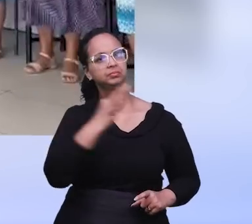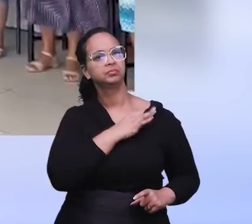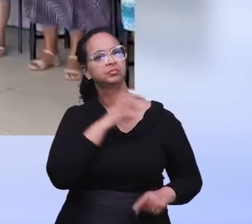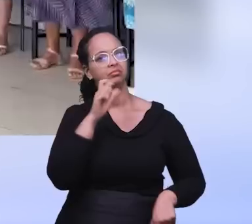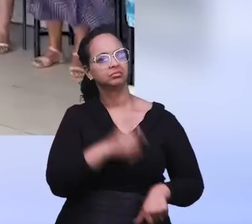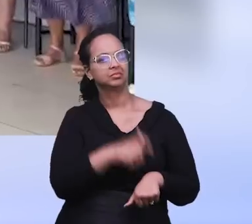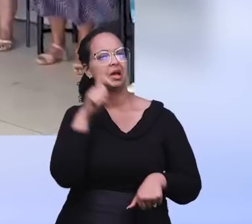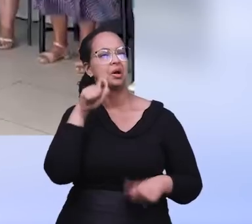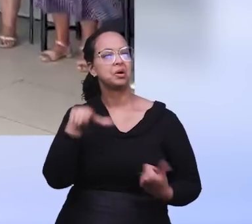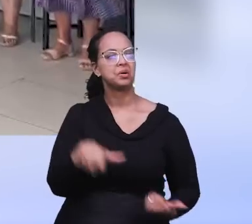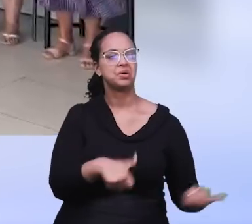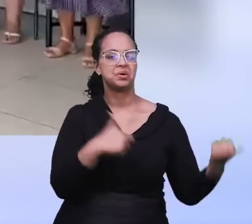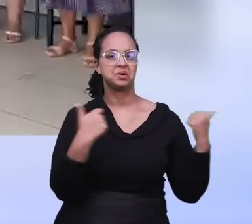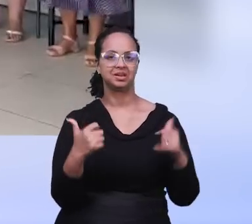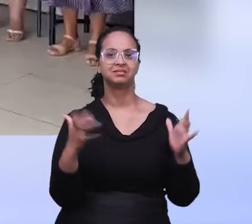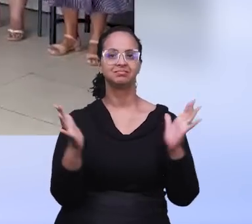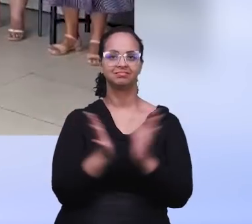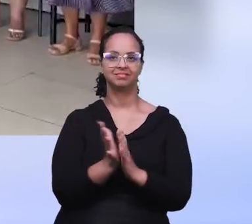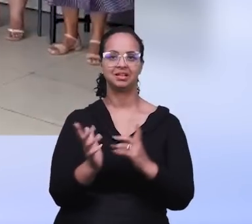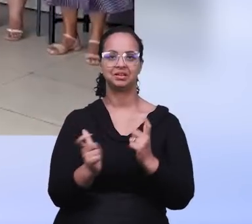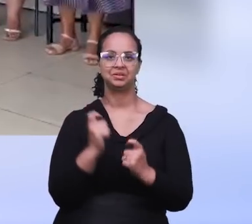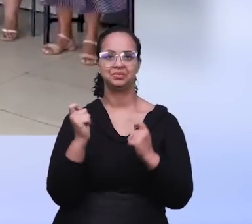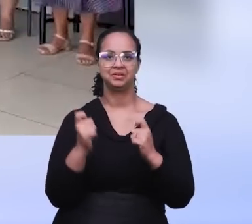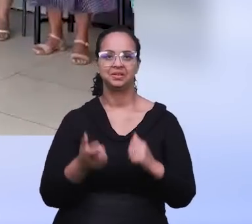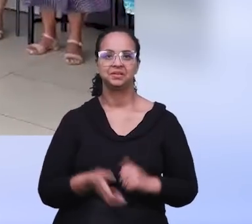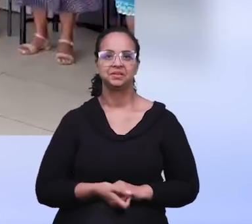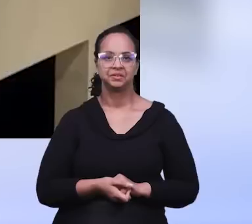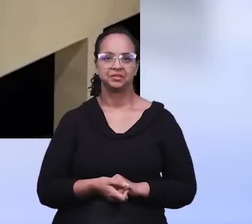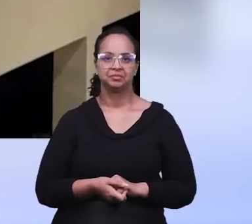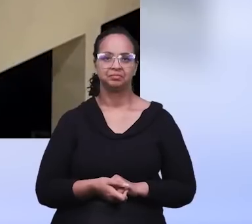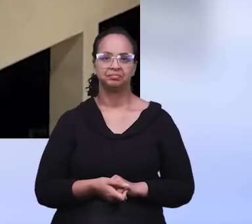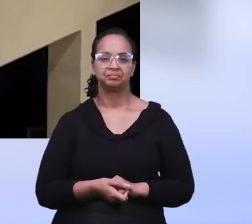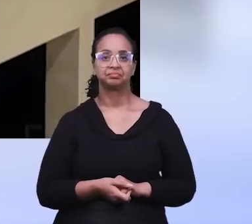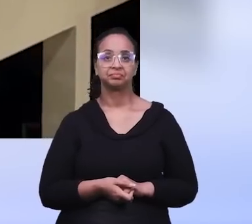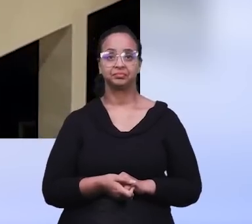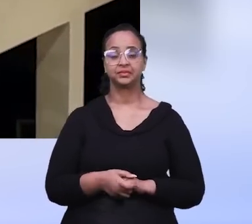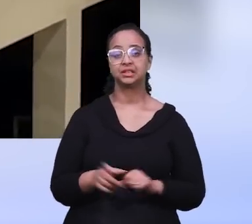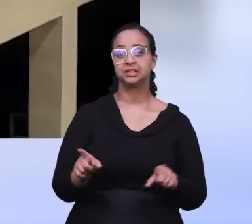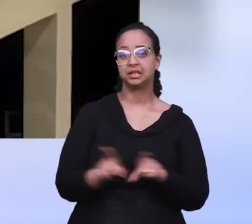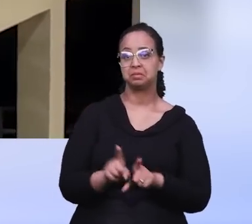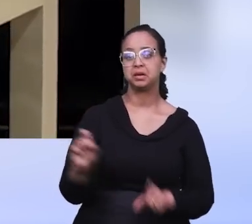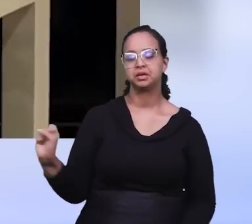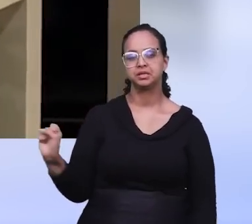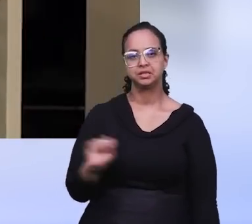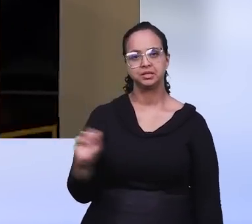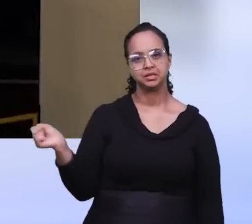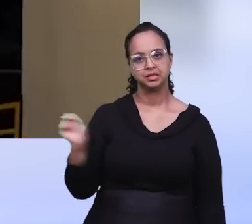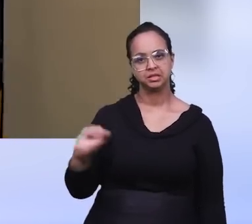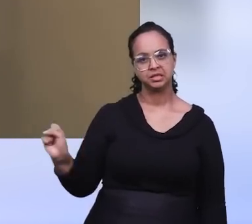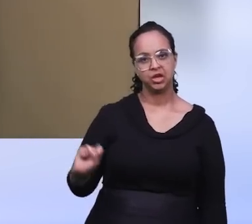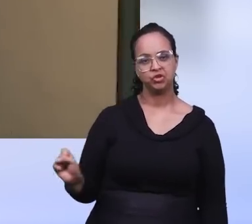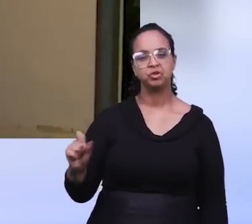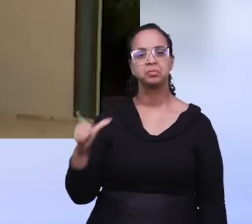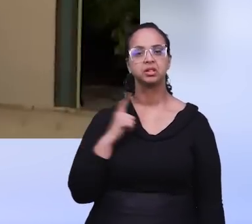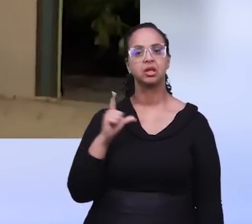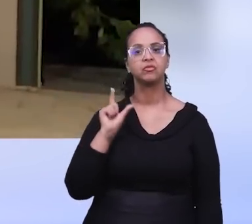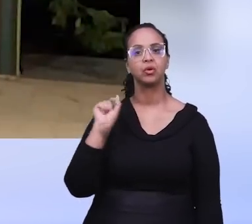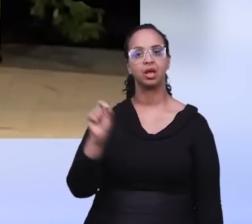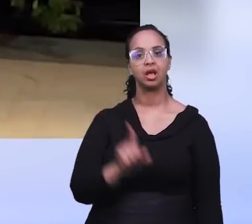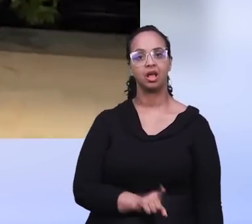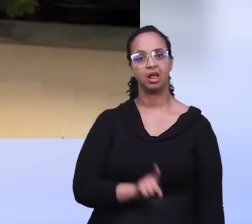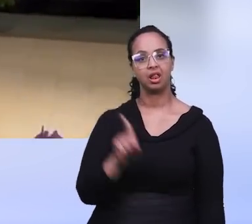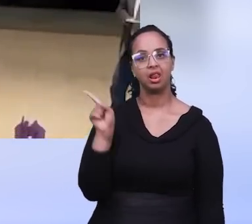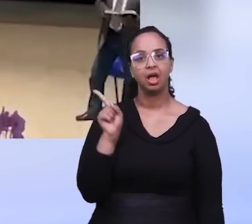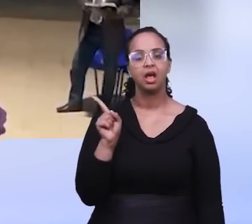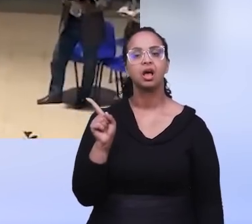durante este ato glorioso, bendito ao nome do Senhor. Descemos agora para Sergipe, onde ocorreu a reunião mensal de senhoras,